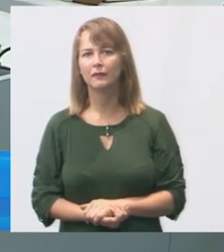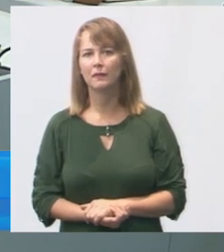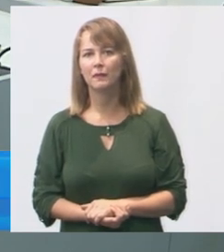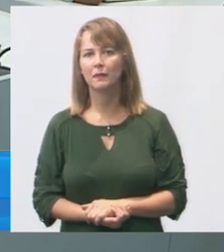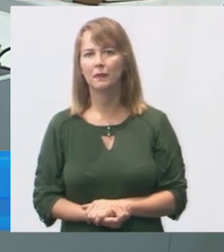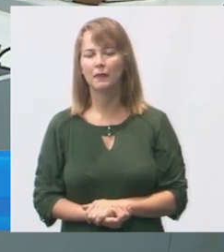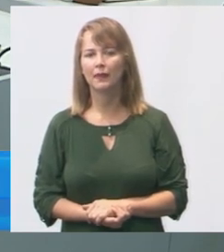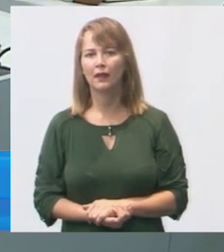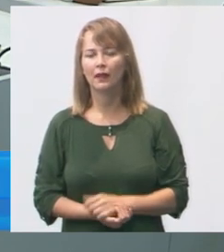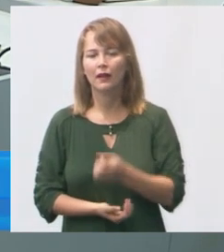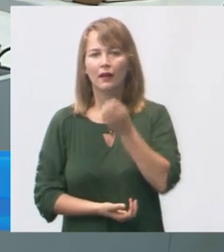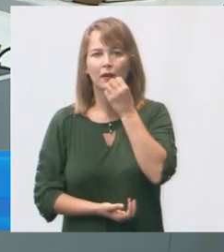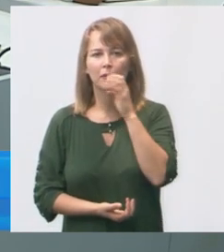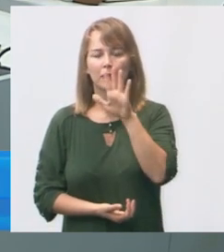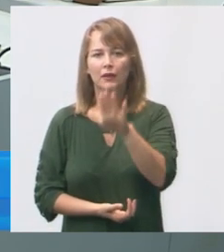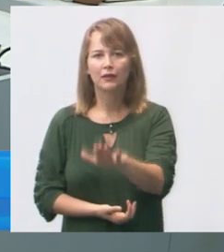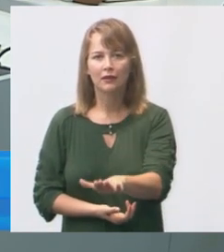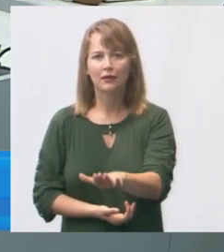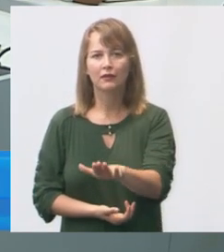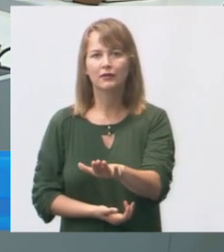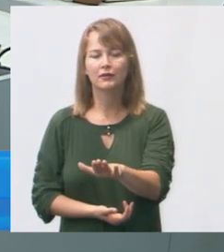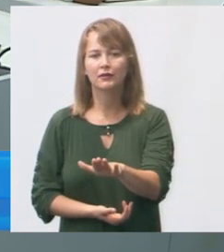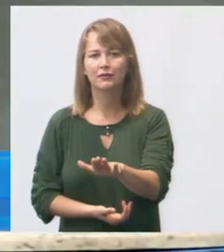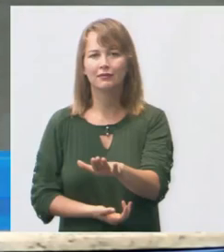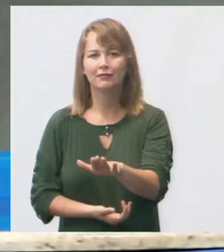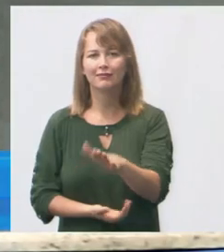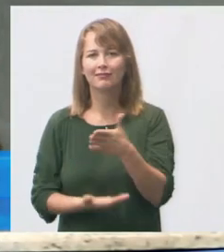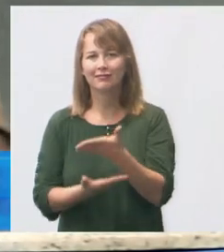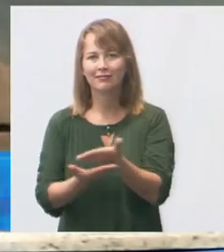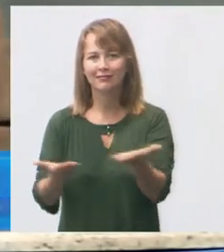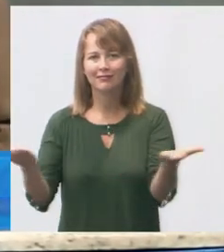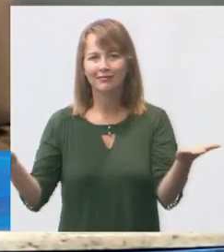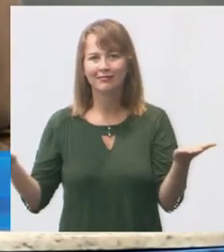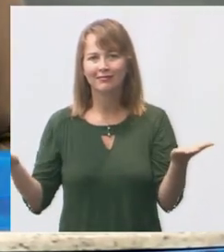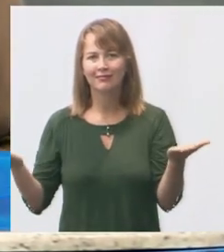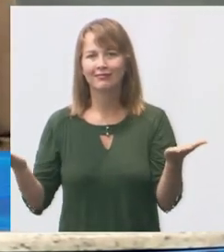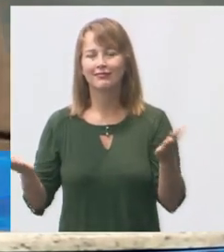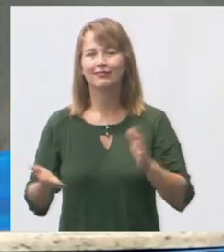Boa tarde. Boa tarde a todos e todas.